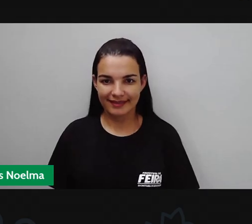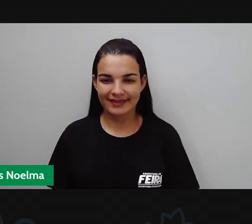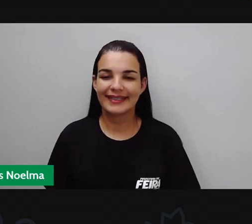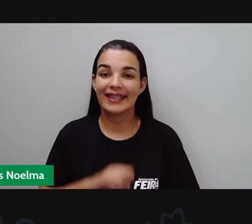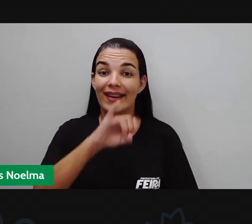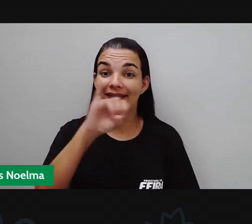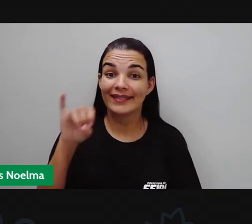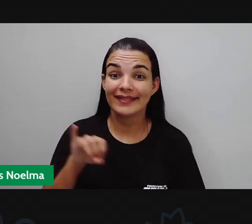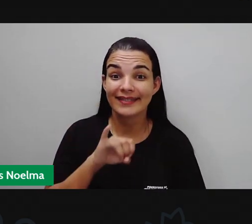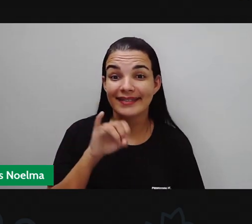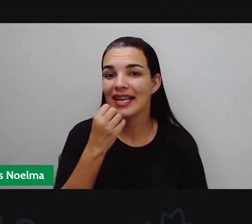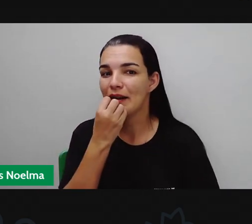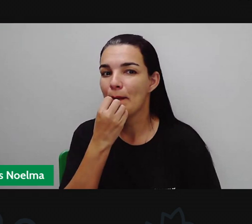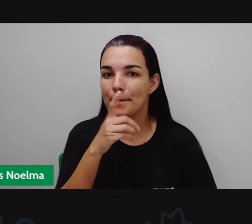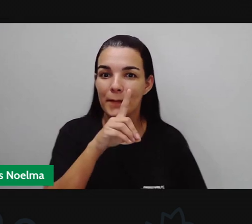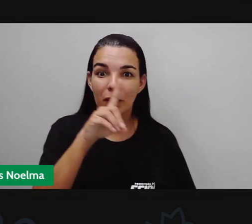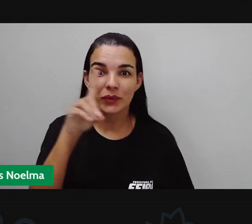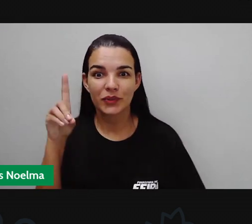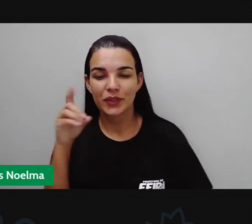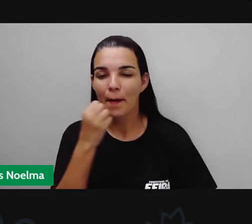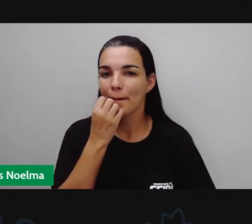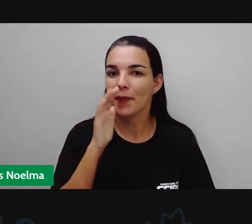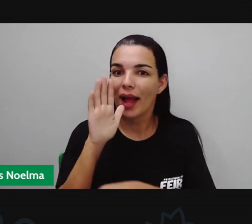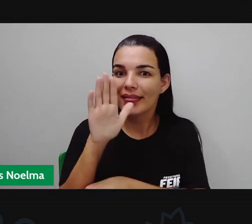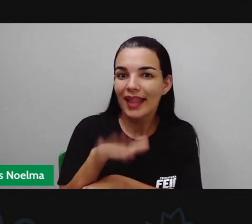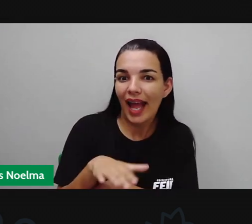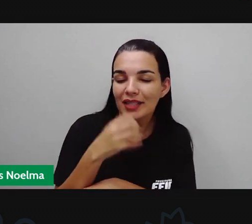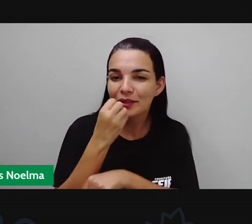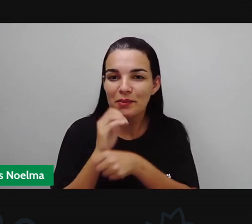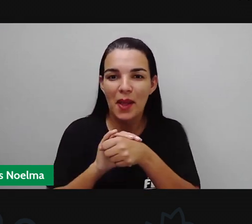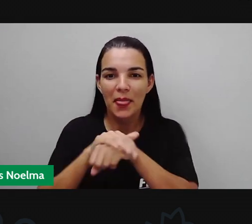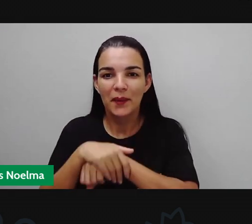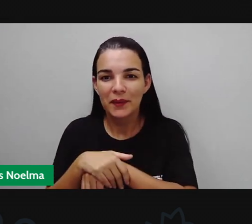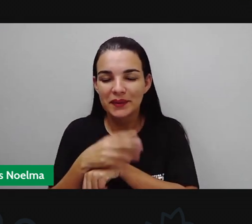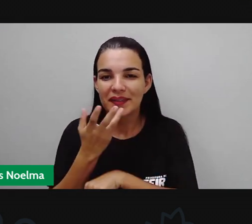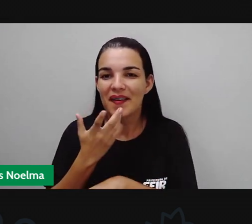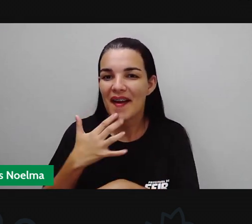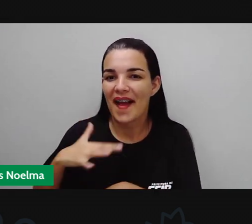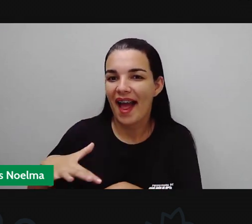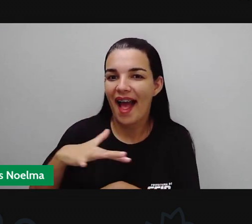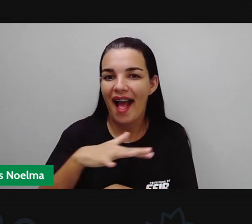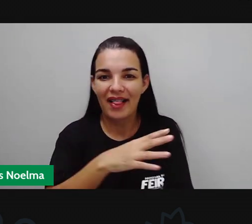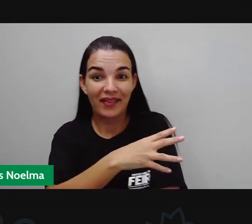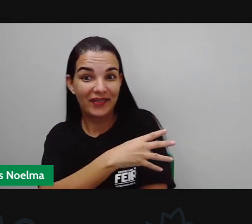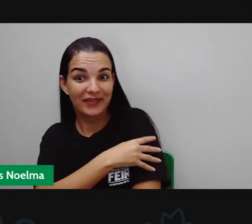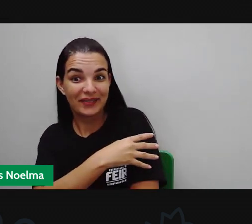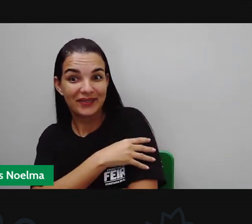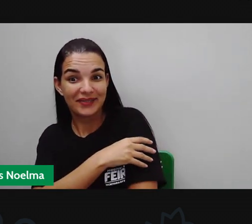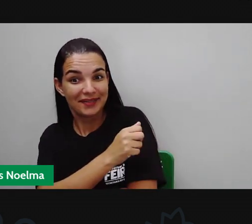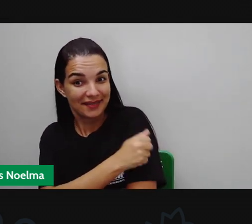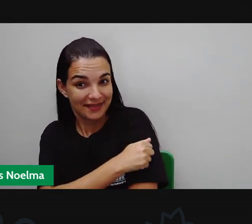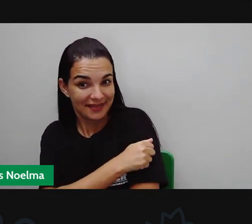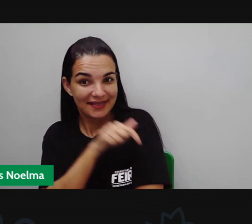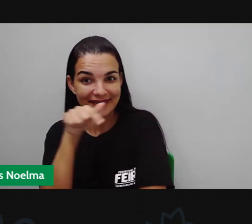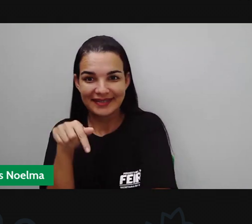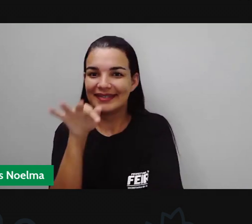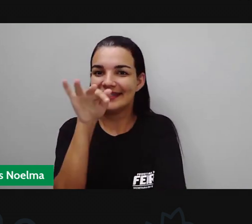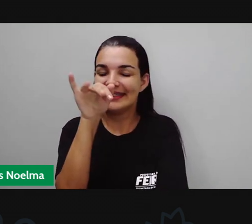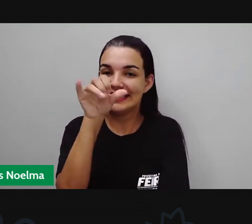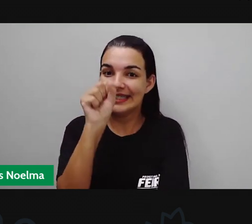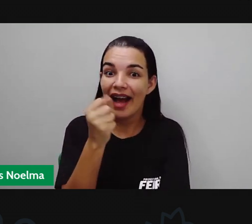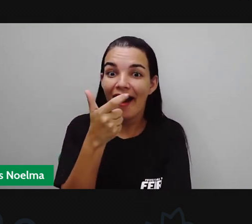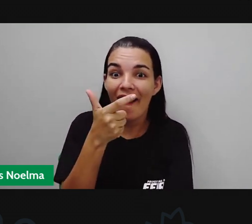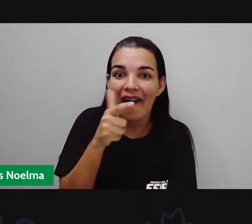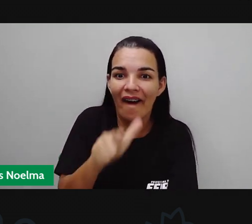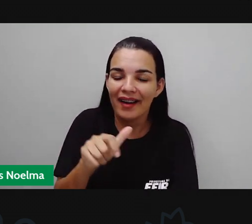Bom dia, boa tarde, boa noite, nossos queridos alunos, nossos quáticos anos da cidade de Teira de Santana. Mais uma